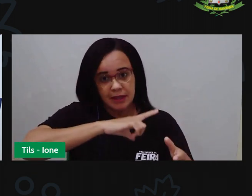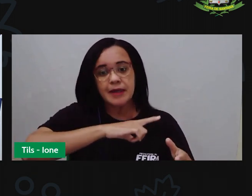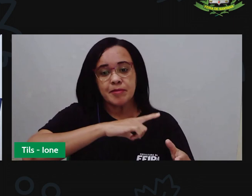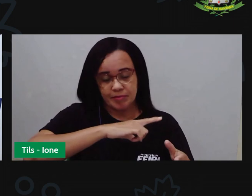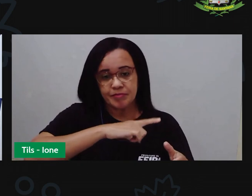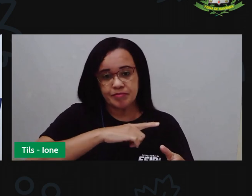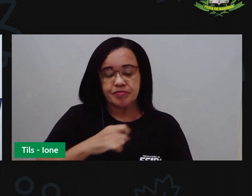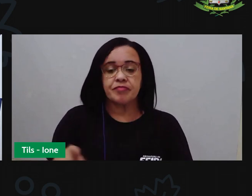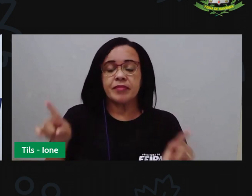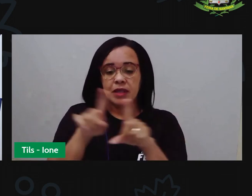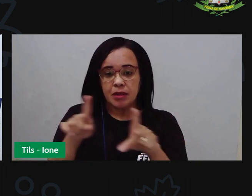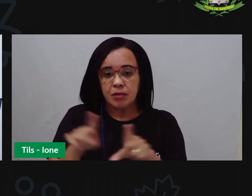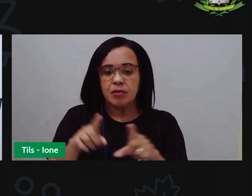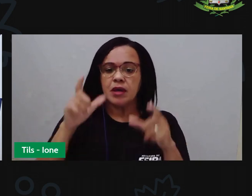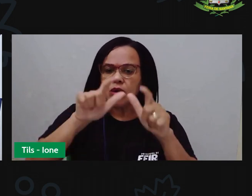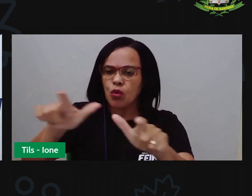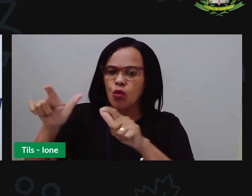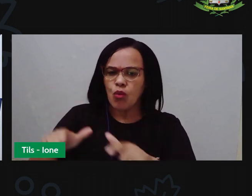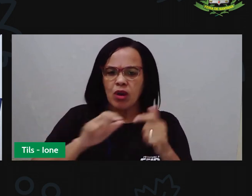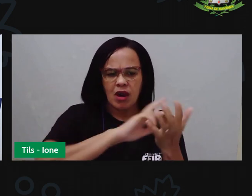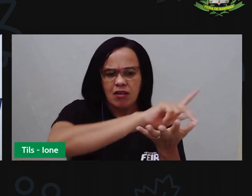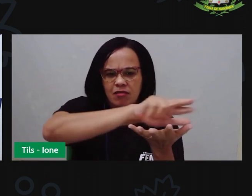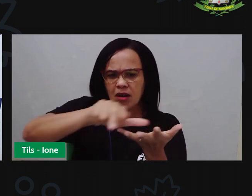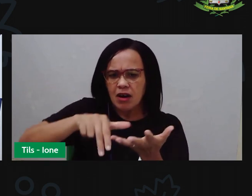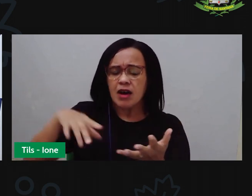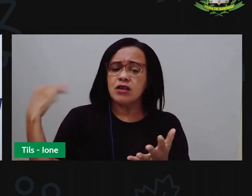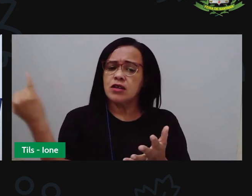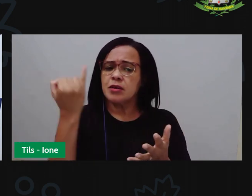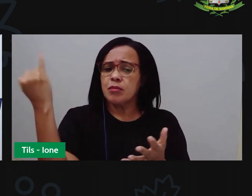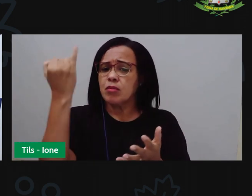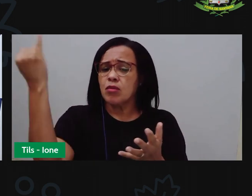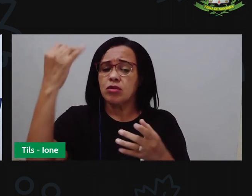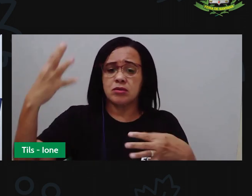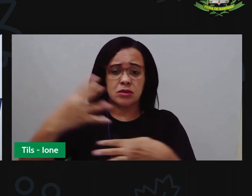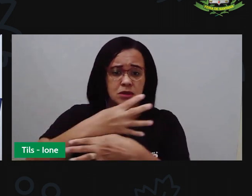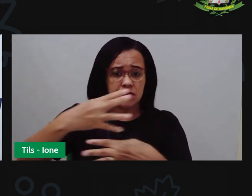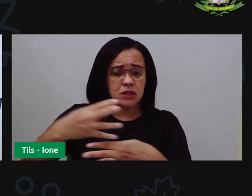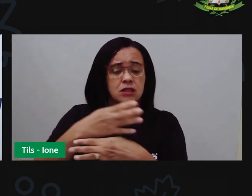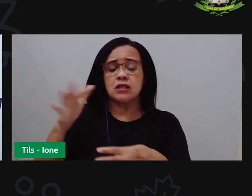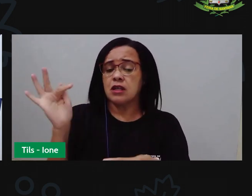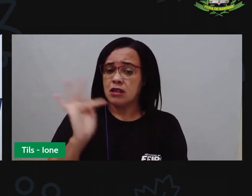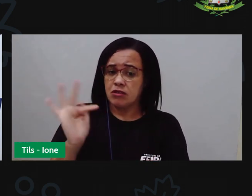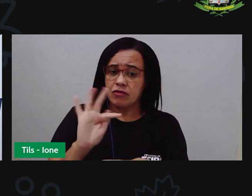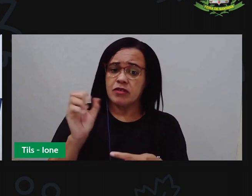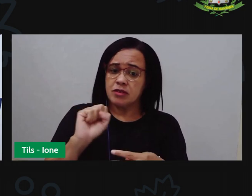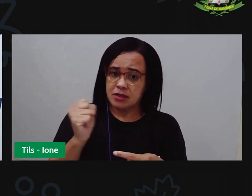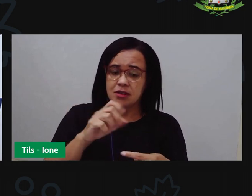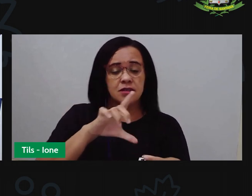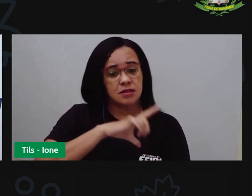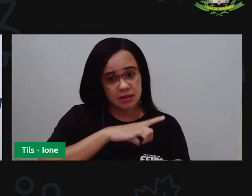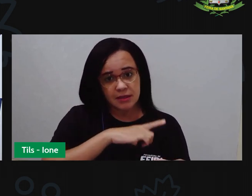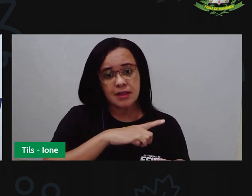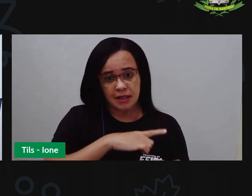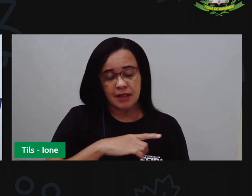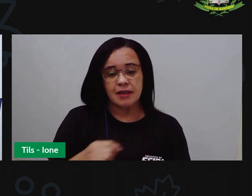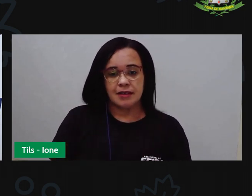como o Observatório Astronômico Antares, a